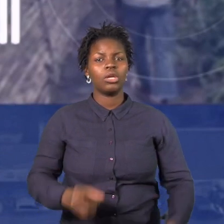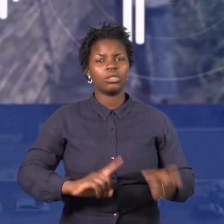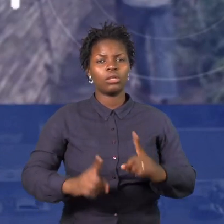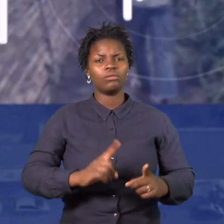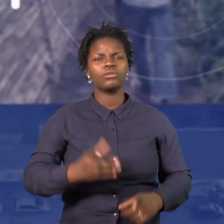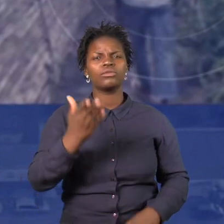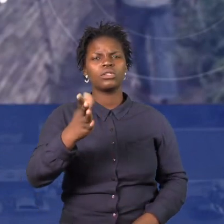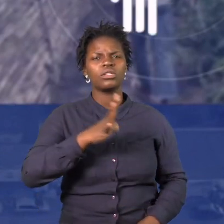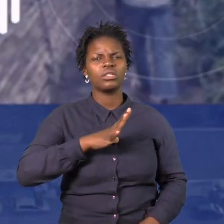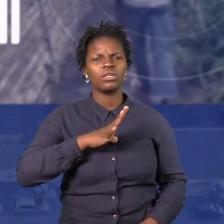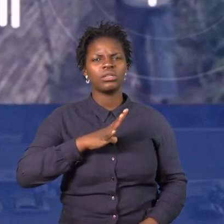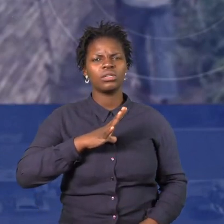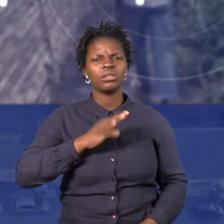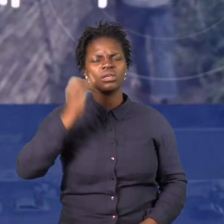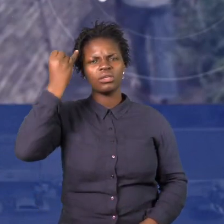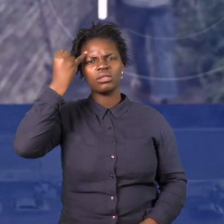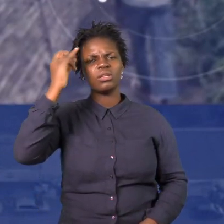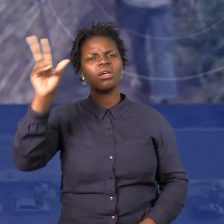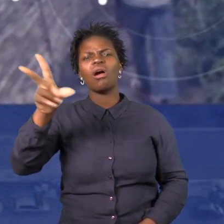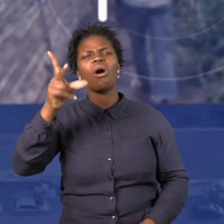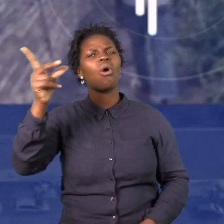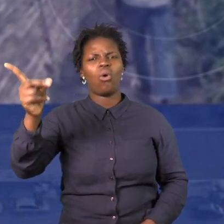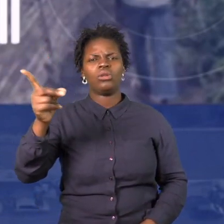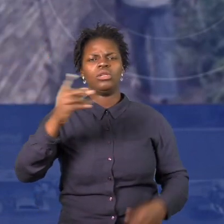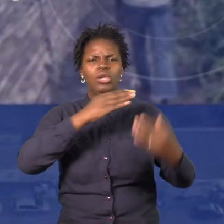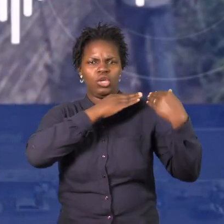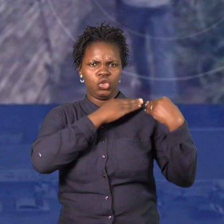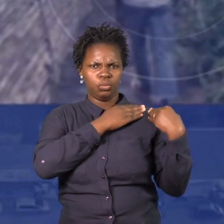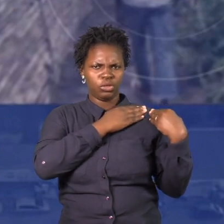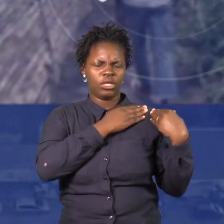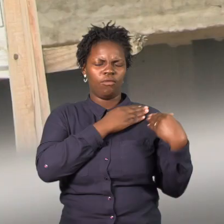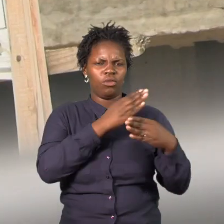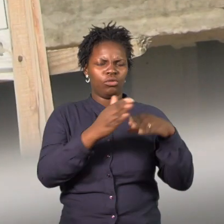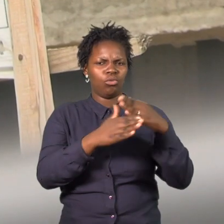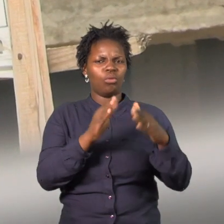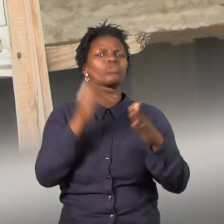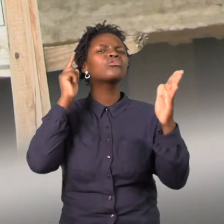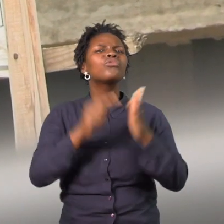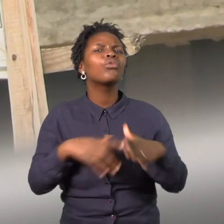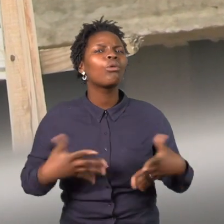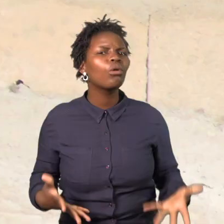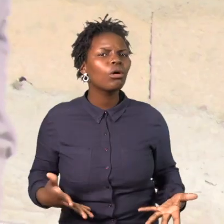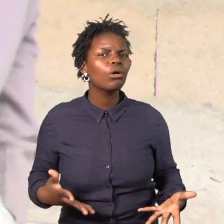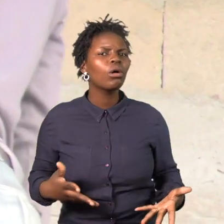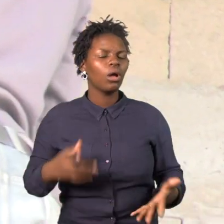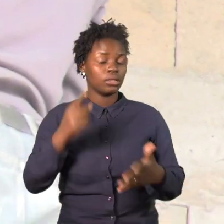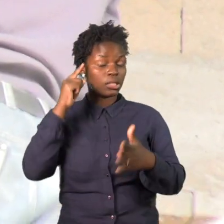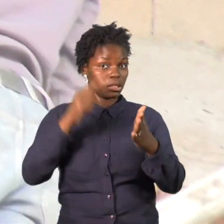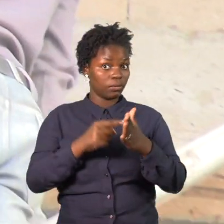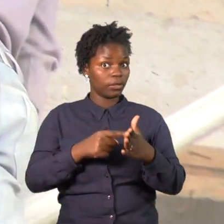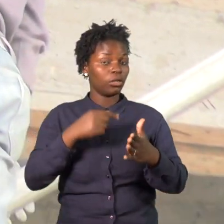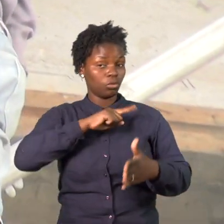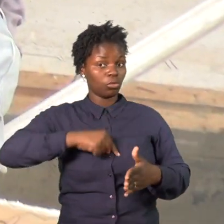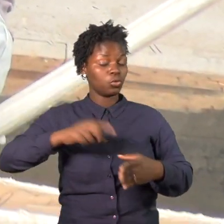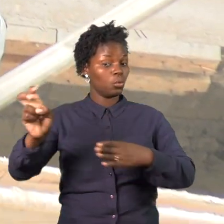Construtões, nós vamos deixar assim mesmo porque não tem nada a ver com isto. Muito obrigada pela atenção dispensada. E procuramos saber dos representantes da